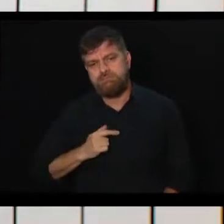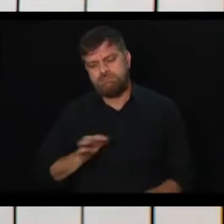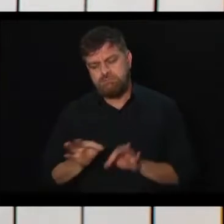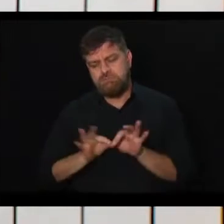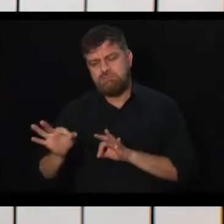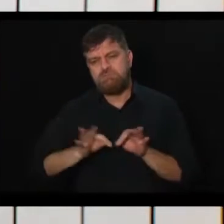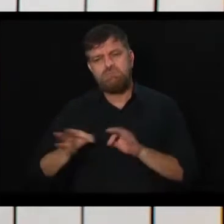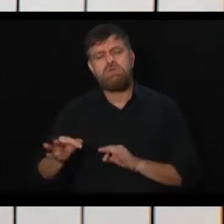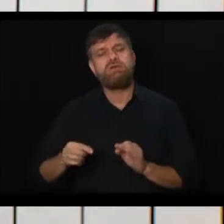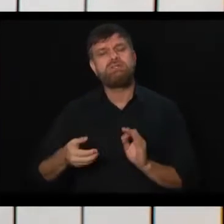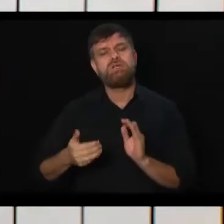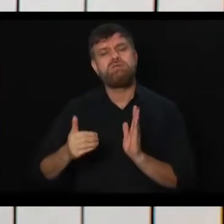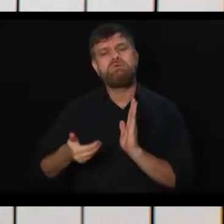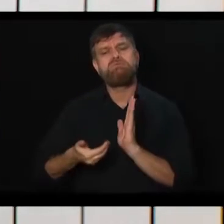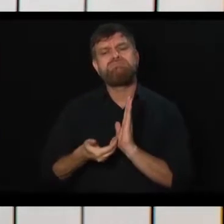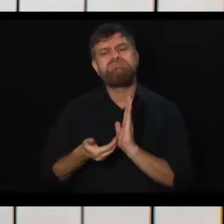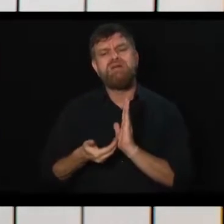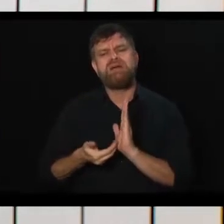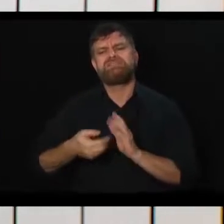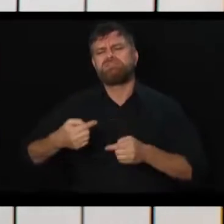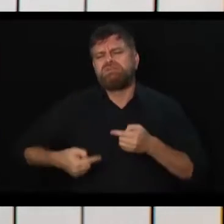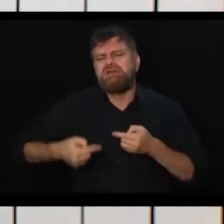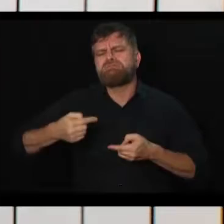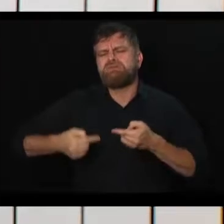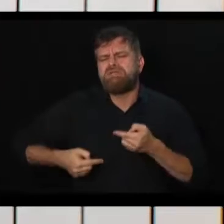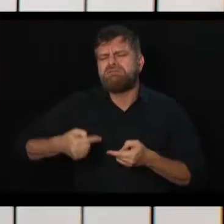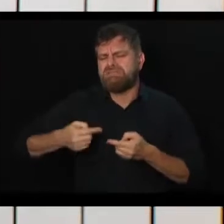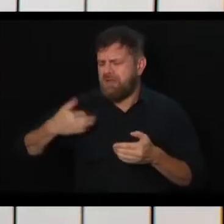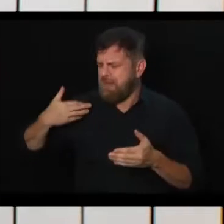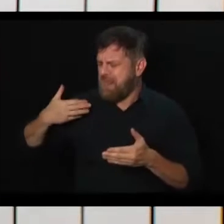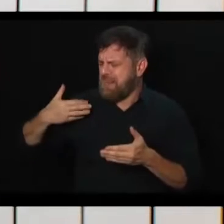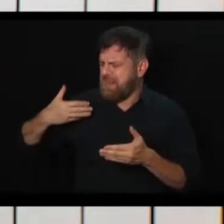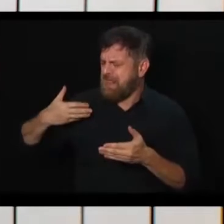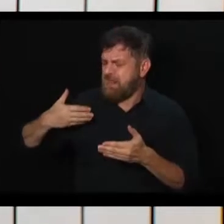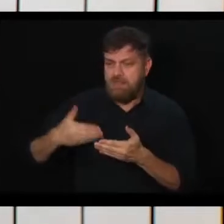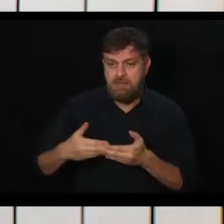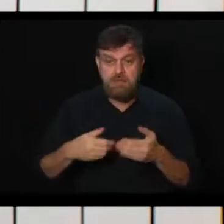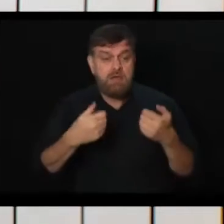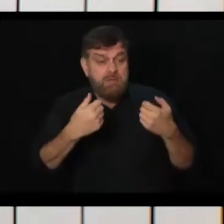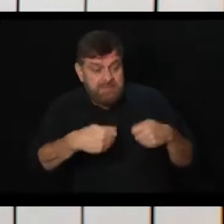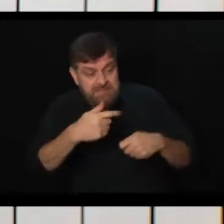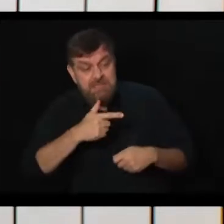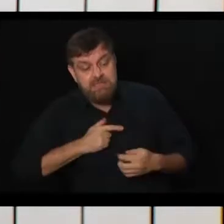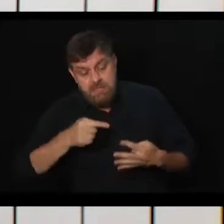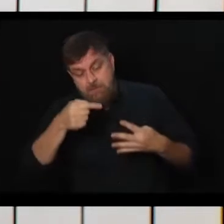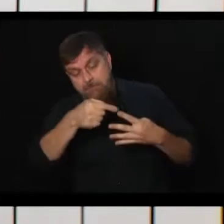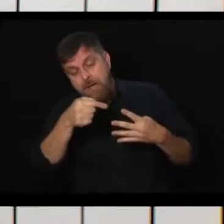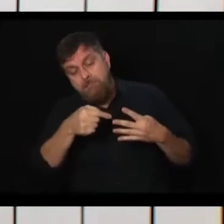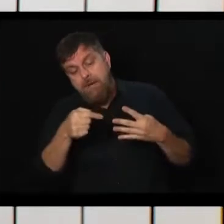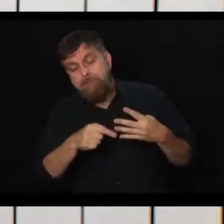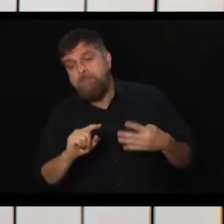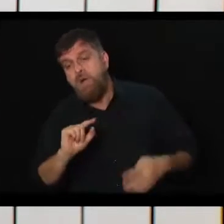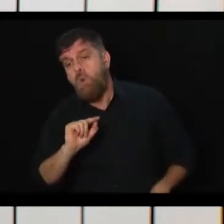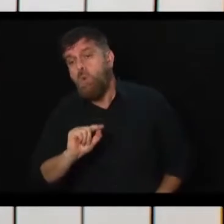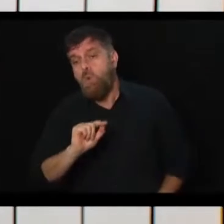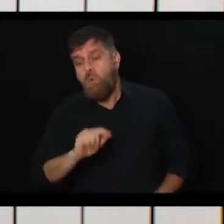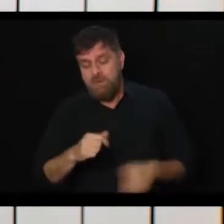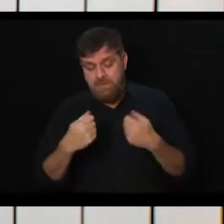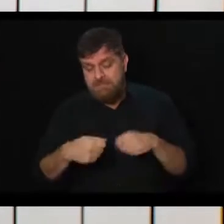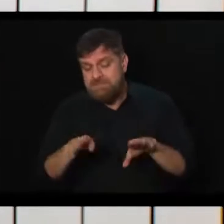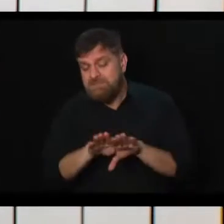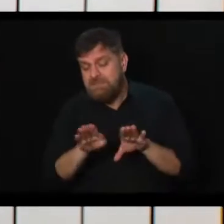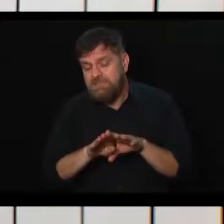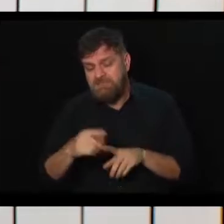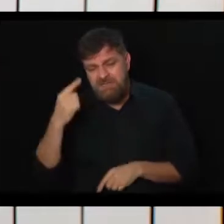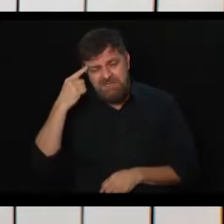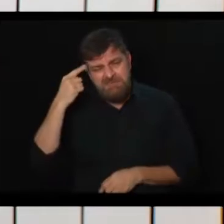que passou por tanta discussão na Câmara? É necessário? Que outros pontos precisam também ser